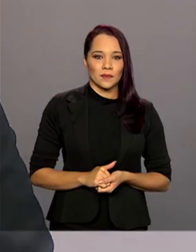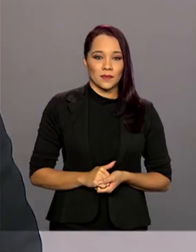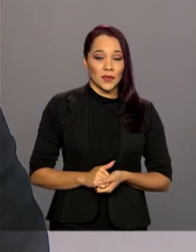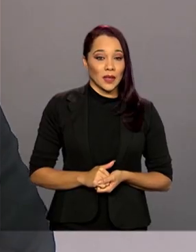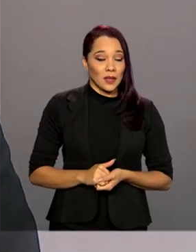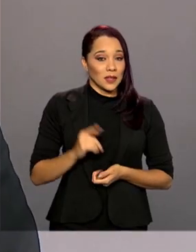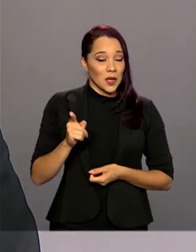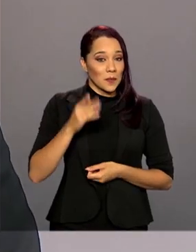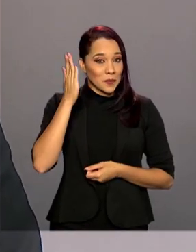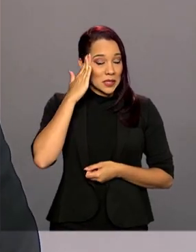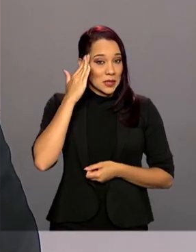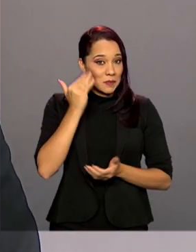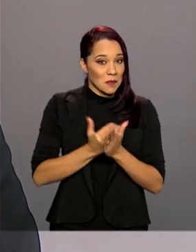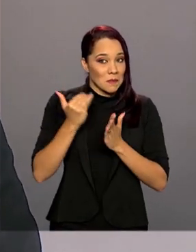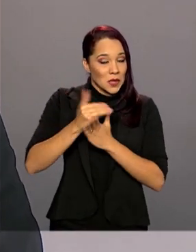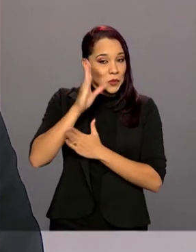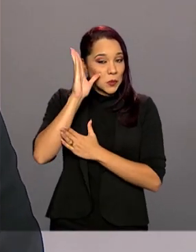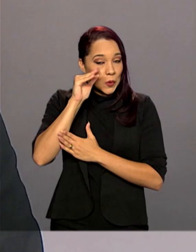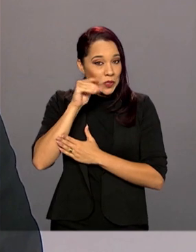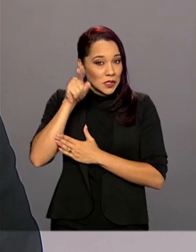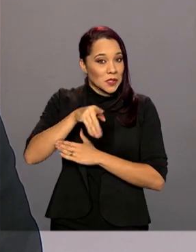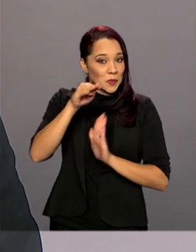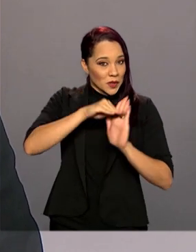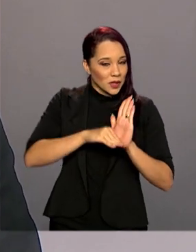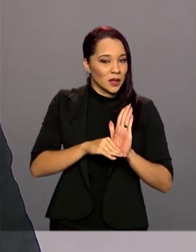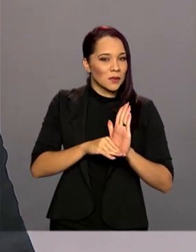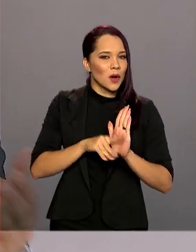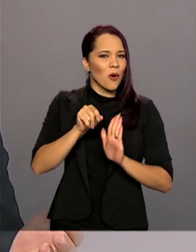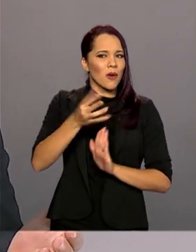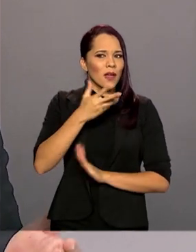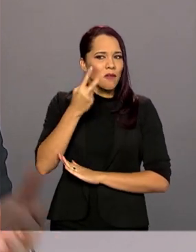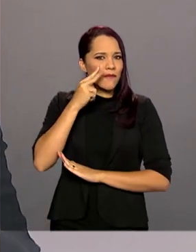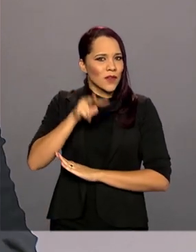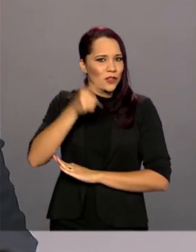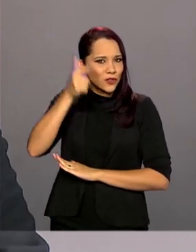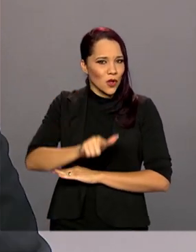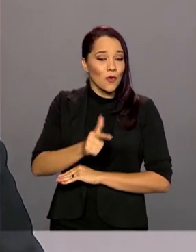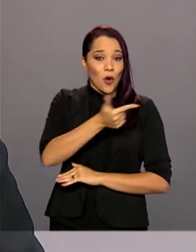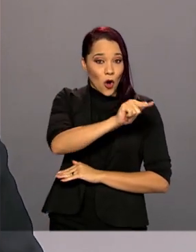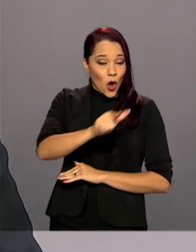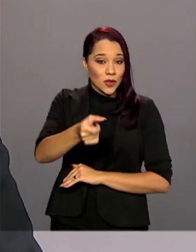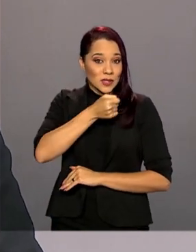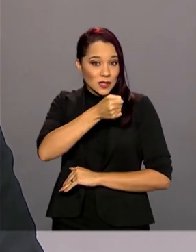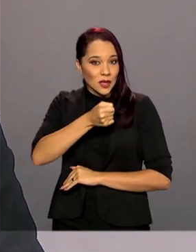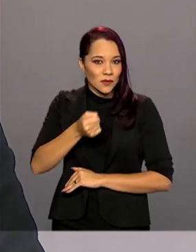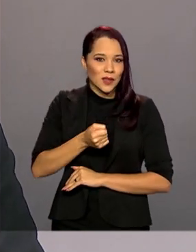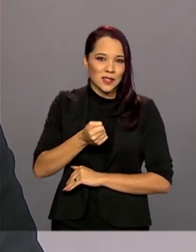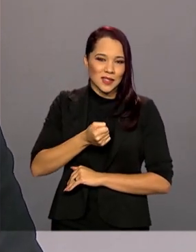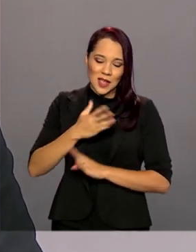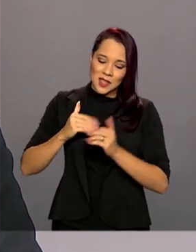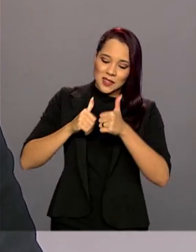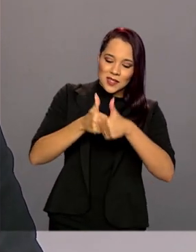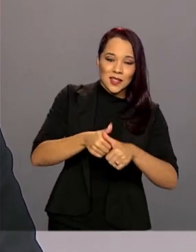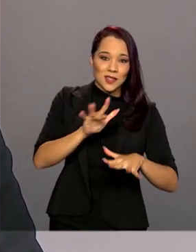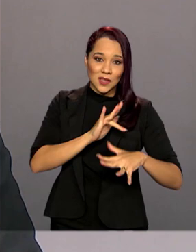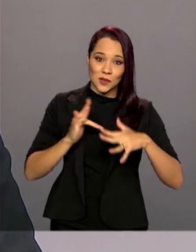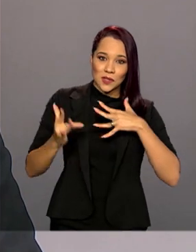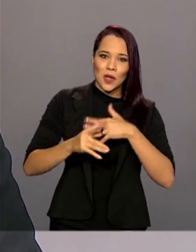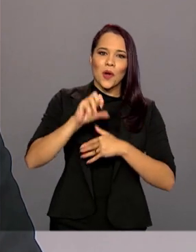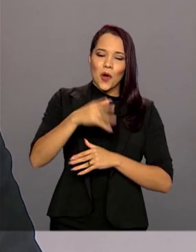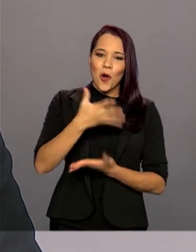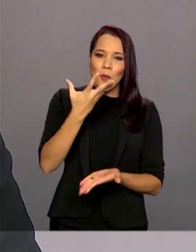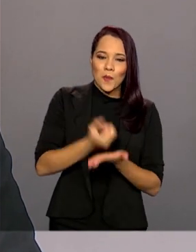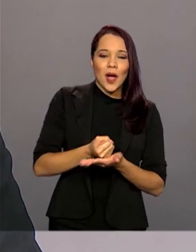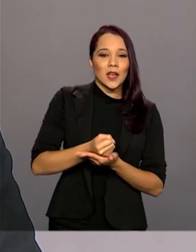E para saber mais sobre o nosso programa ou quiser rever essa ou outras entrevistas, siga as nossas redes sociais ou